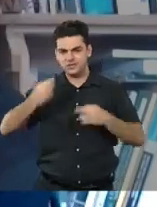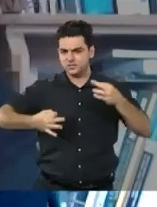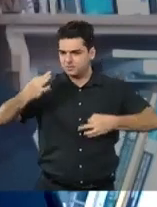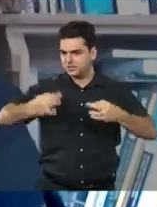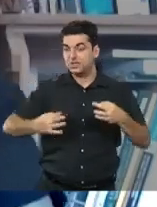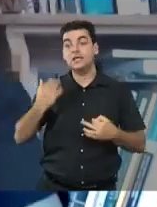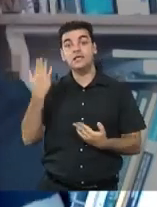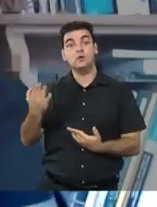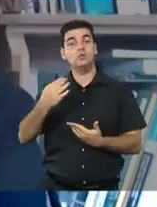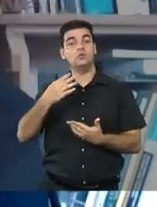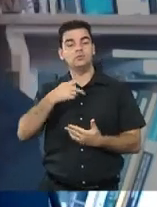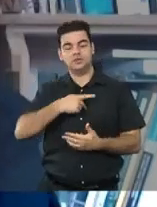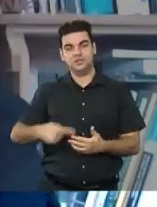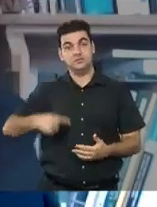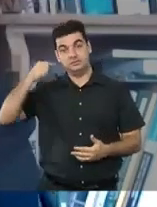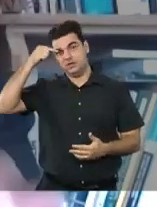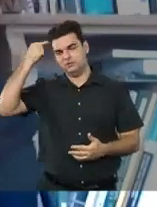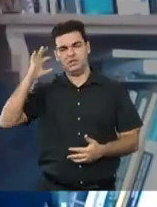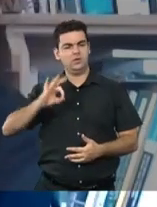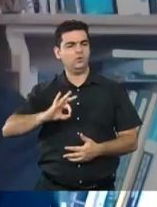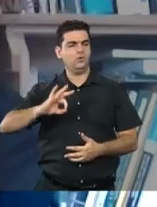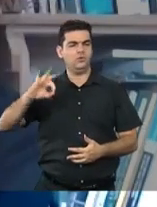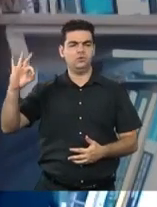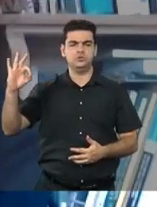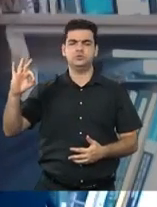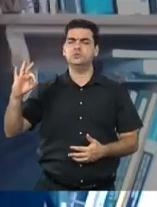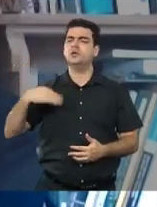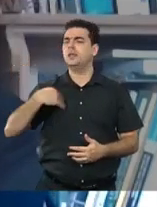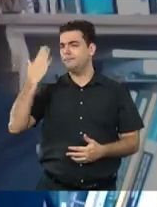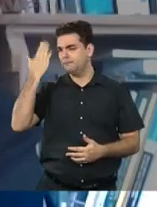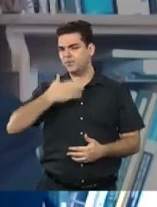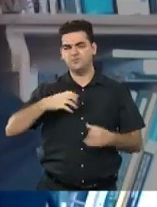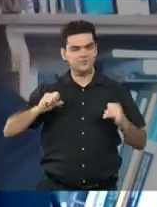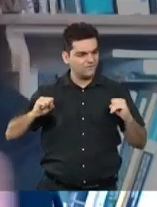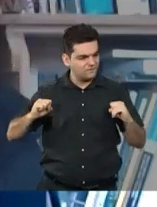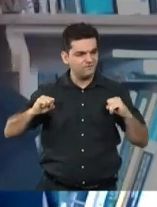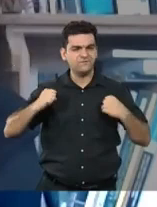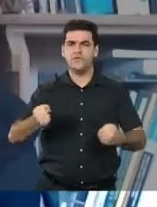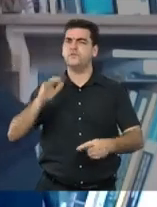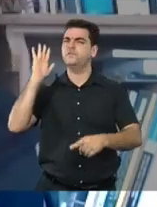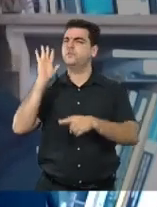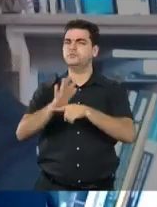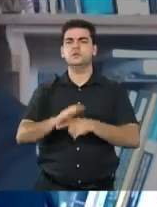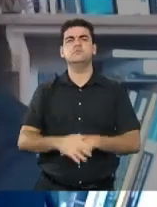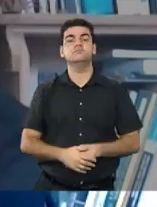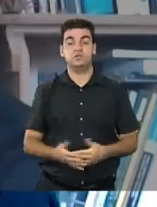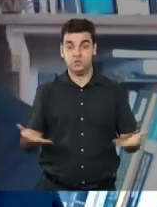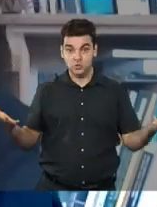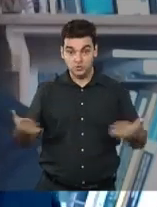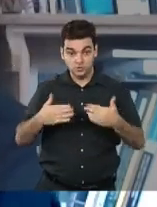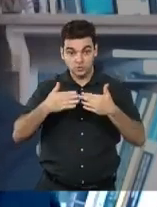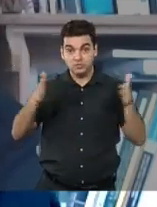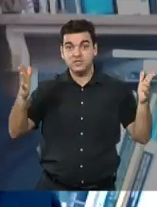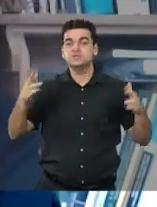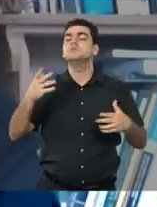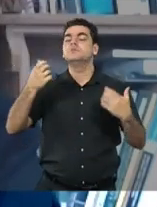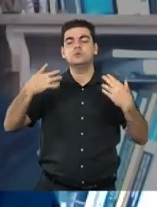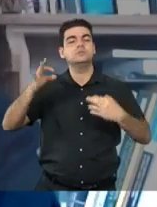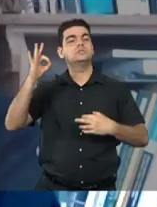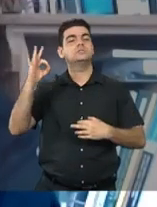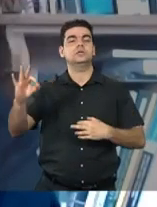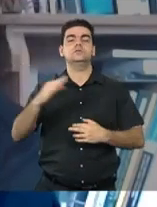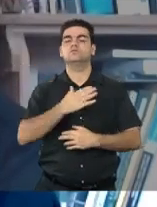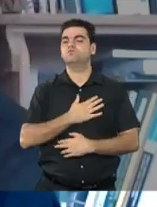Barroso, durante sua trajetória, é prova concreta dessa questão. E a fala dele inicial foi um exemplo